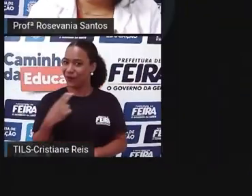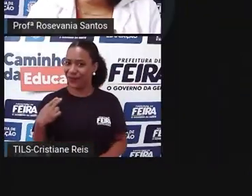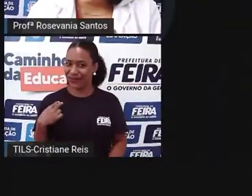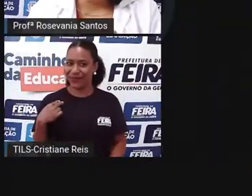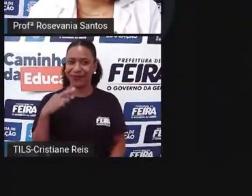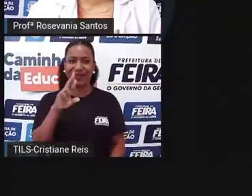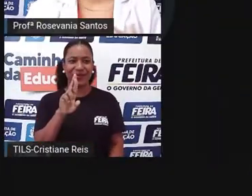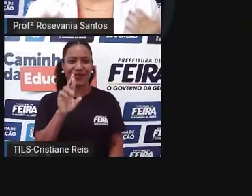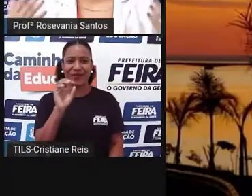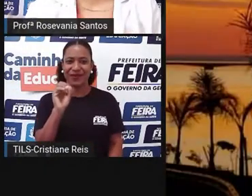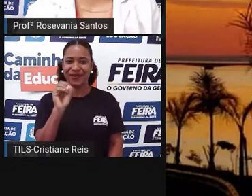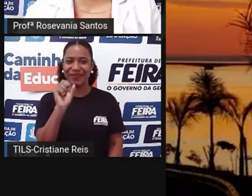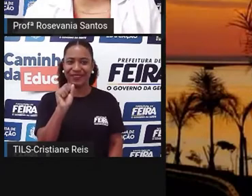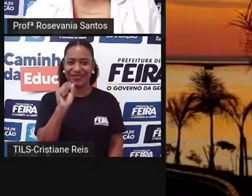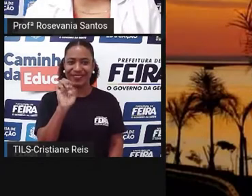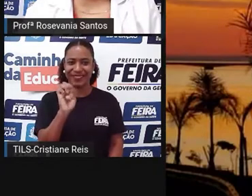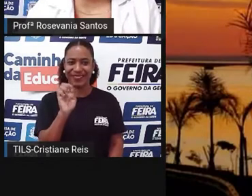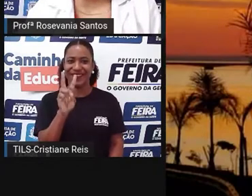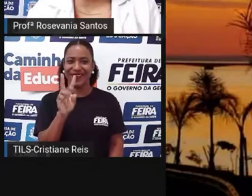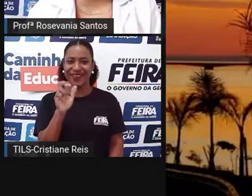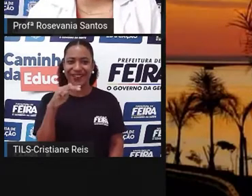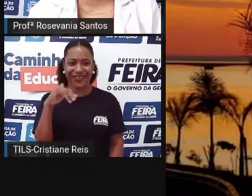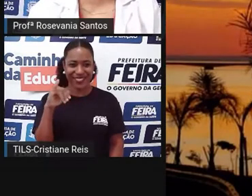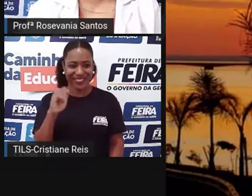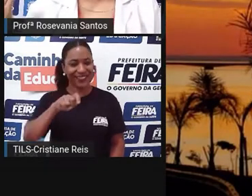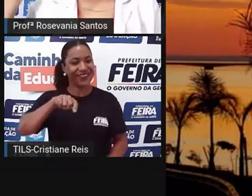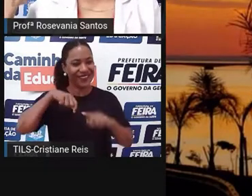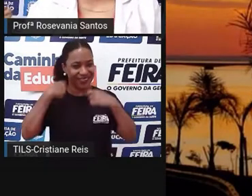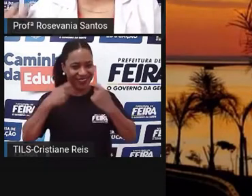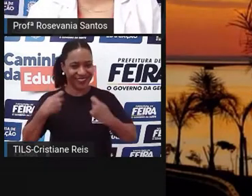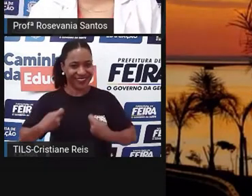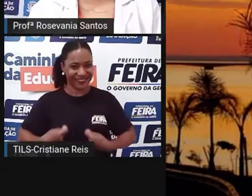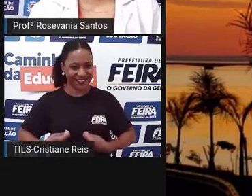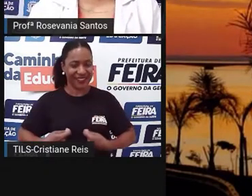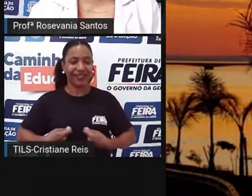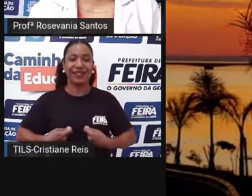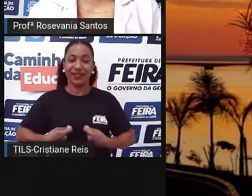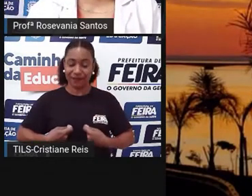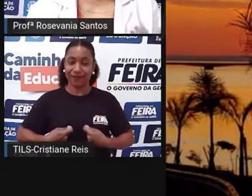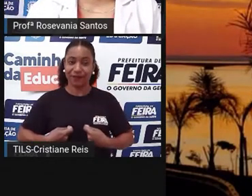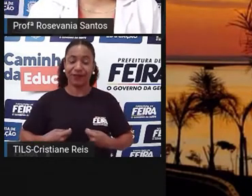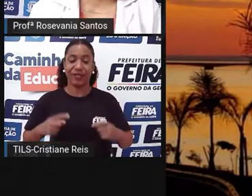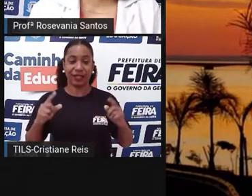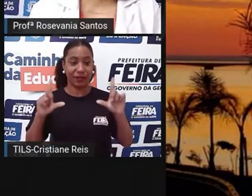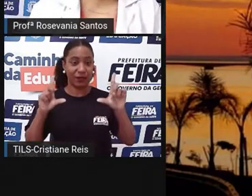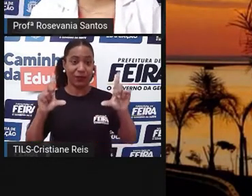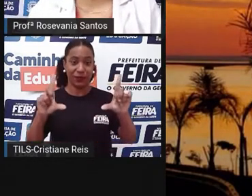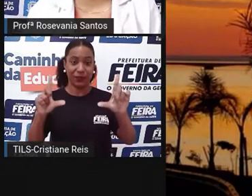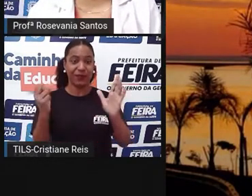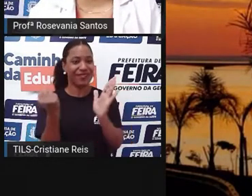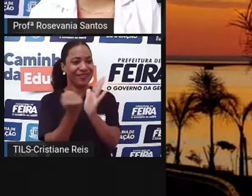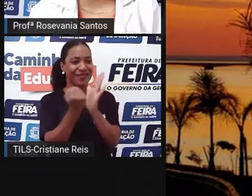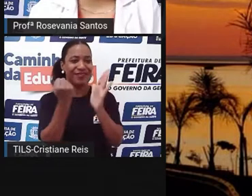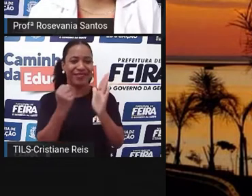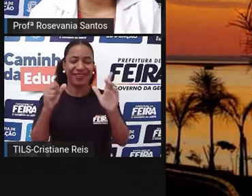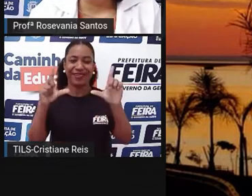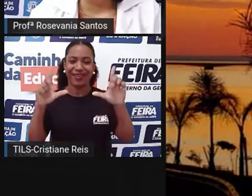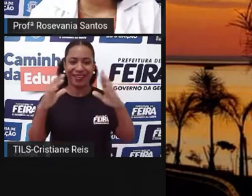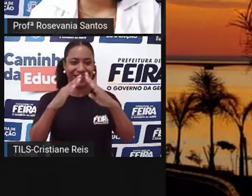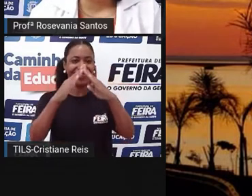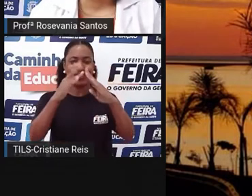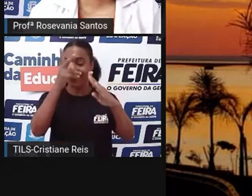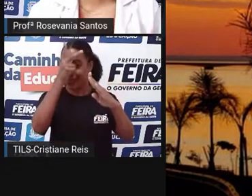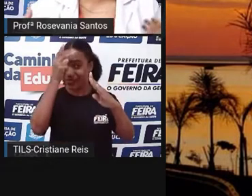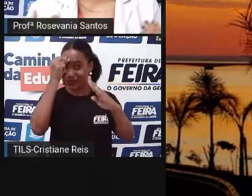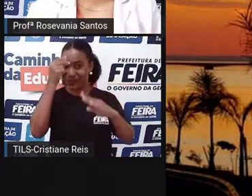Rose Vânia, deixa eu me autodescrever. Aqui, atrás de mim, tem a logomarca da Prefeitura Municipal de Feira de